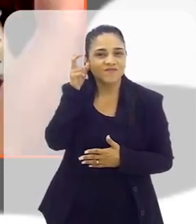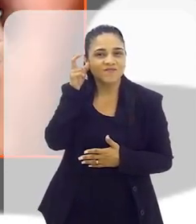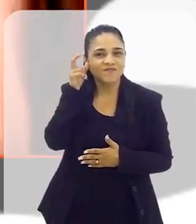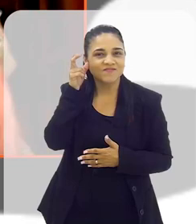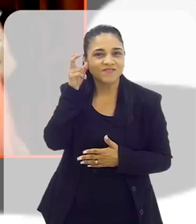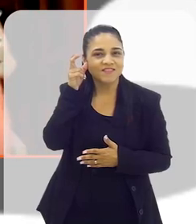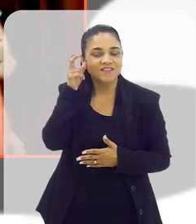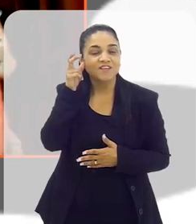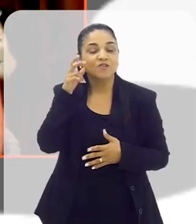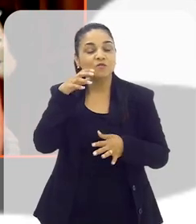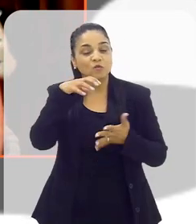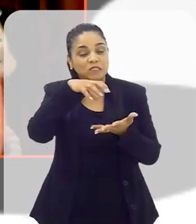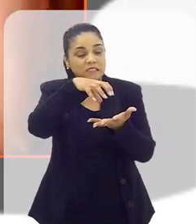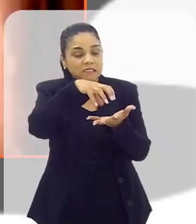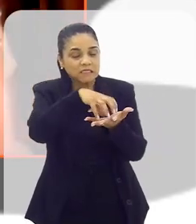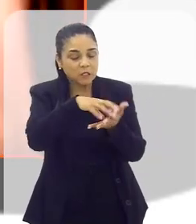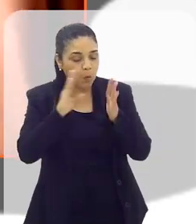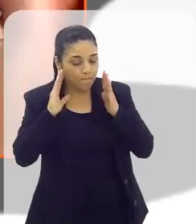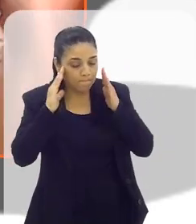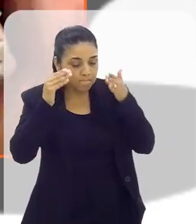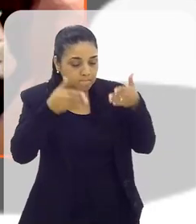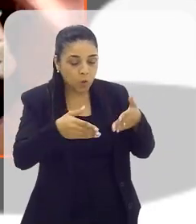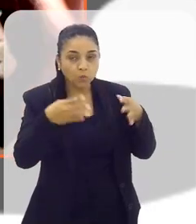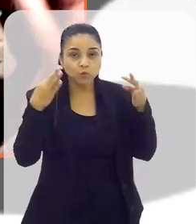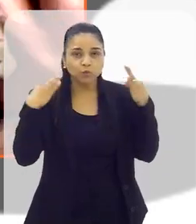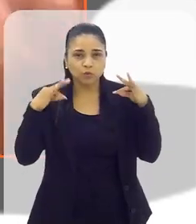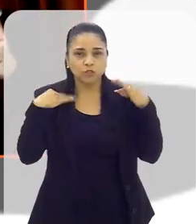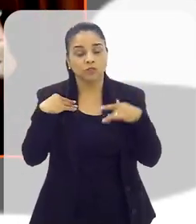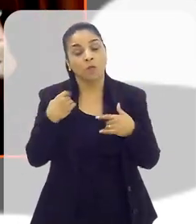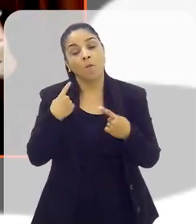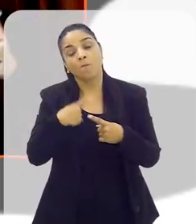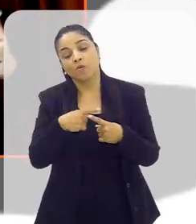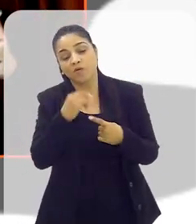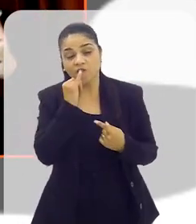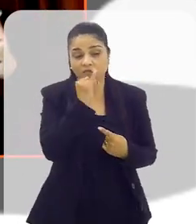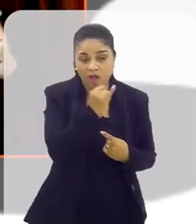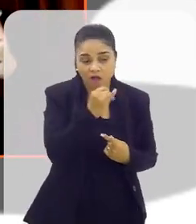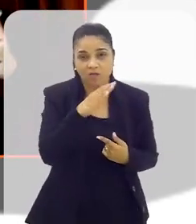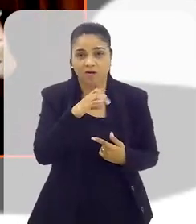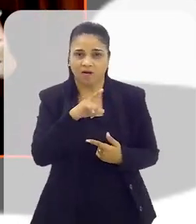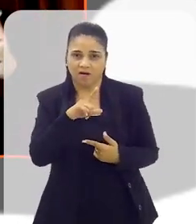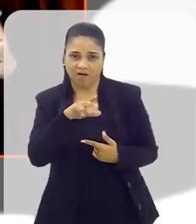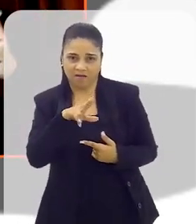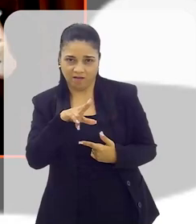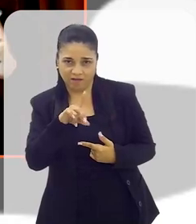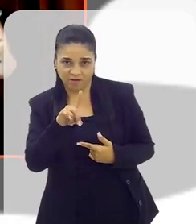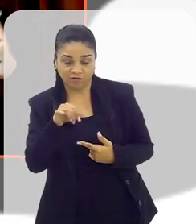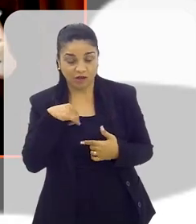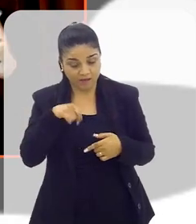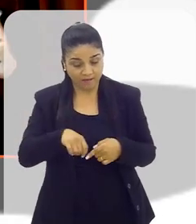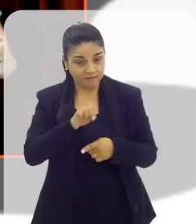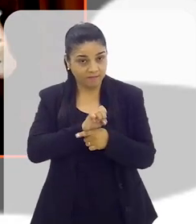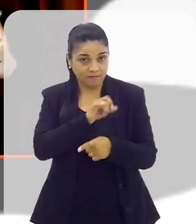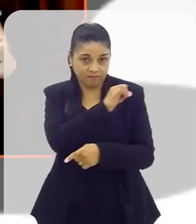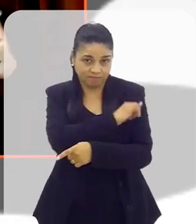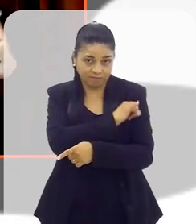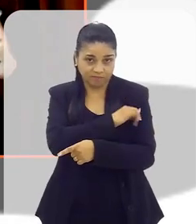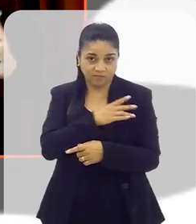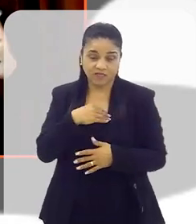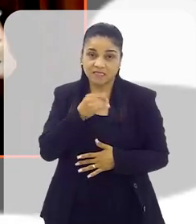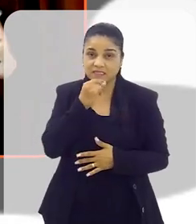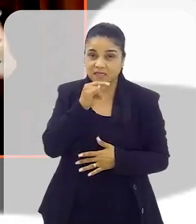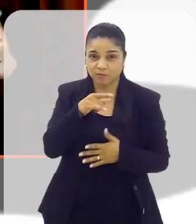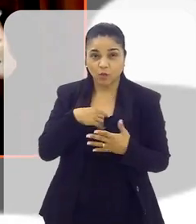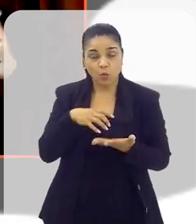ouvido para o setor de turismo, efetivamente. Por que eu digo isso para você, Cláudio? É que no Estado do Rio de Janeiro, por exemplo,